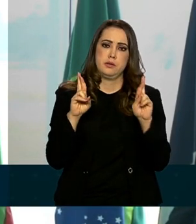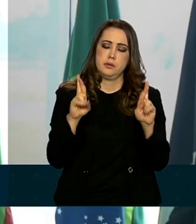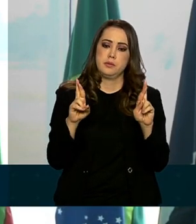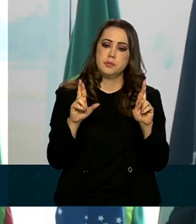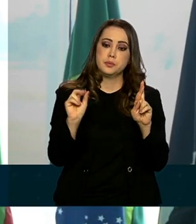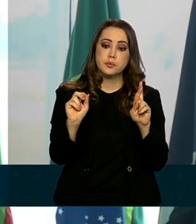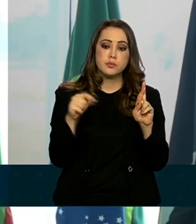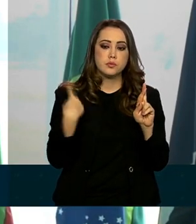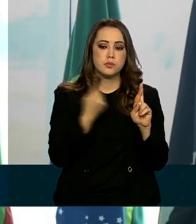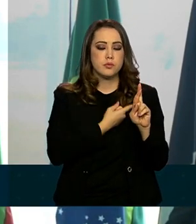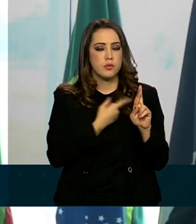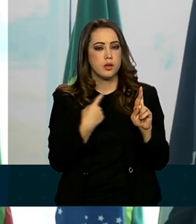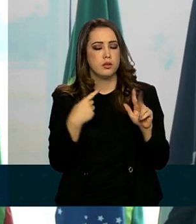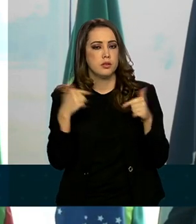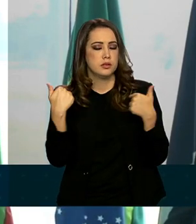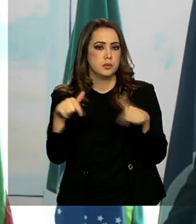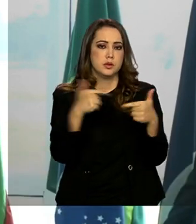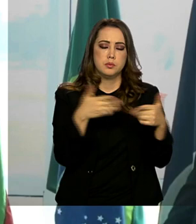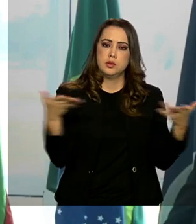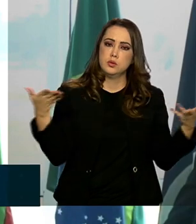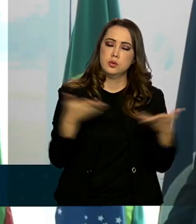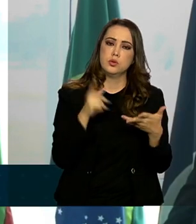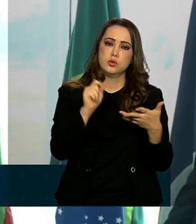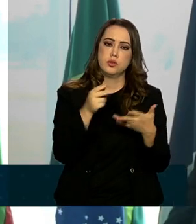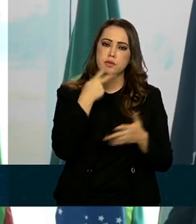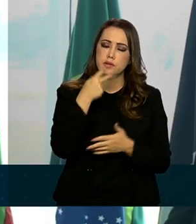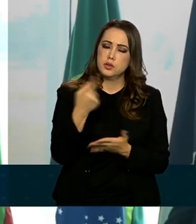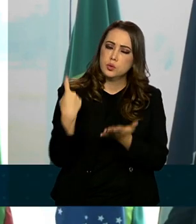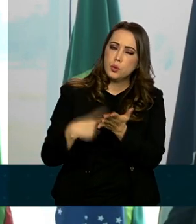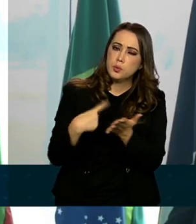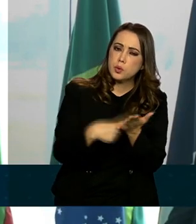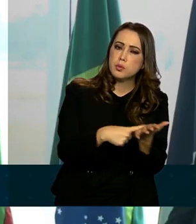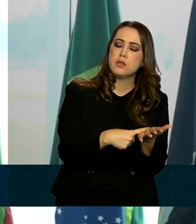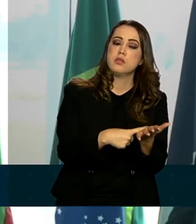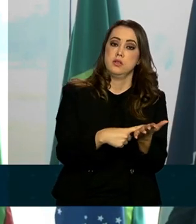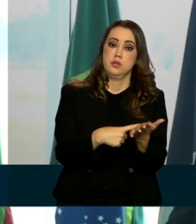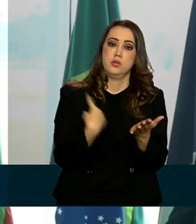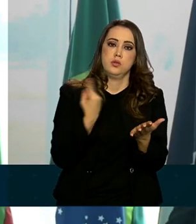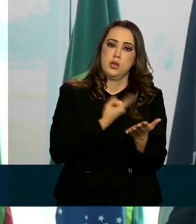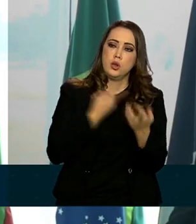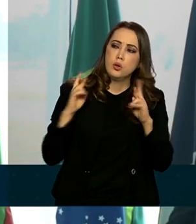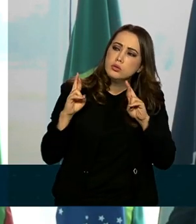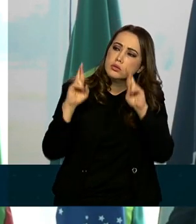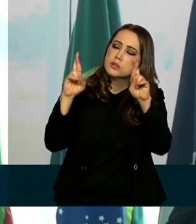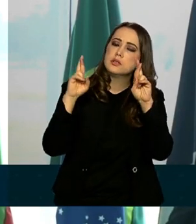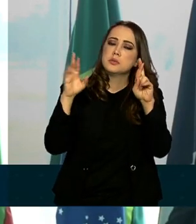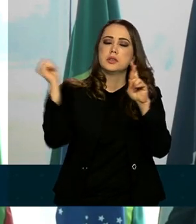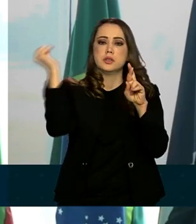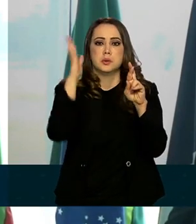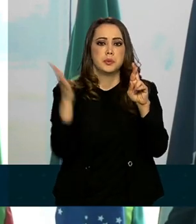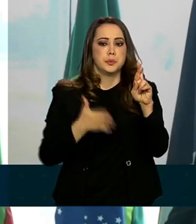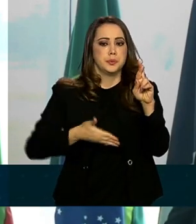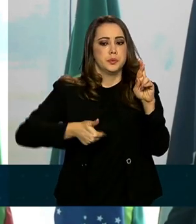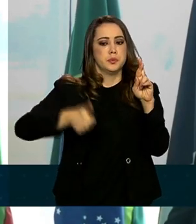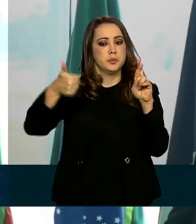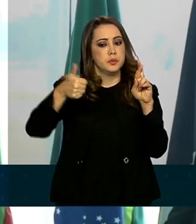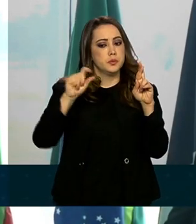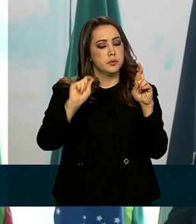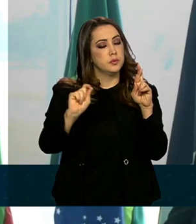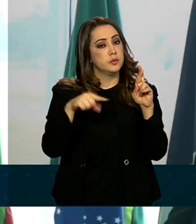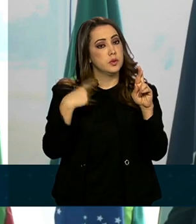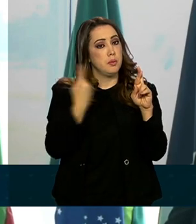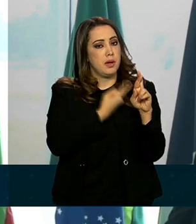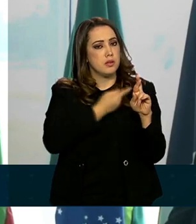O que a gente está fazendo hoje é reafirmando a nossa esperança de um Brasil melhor. Nós